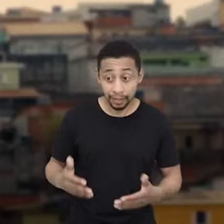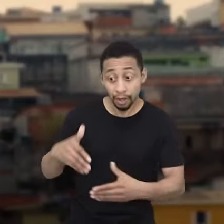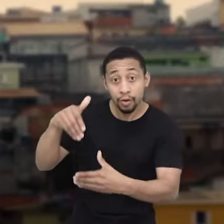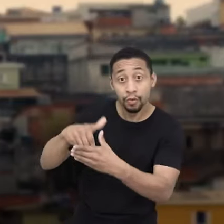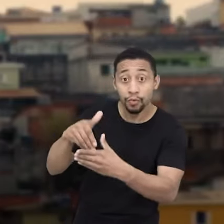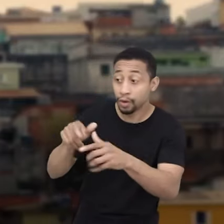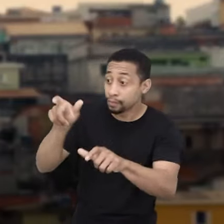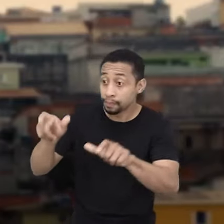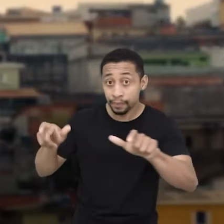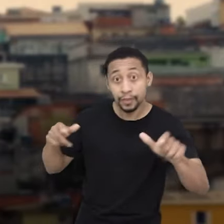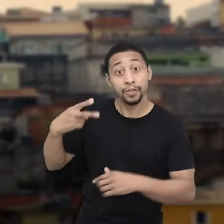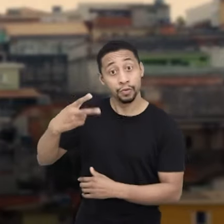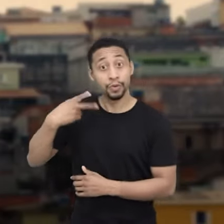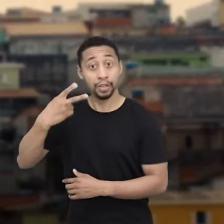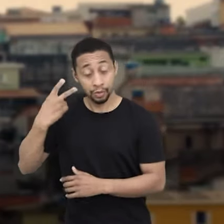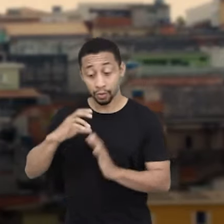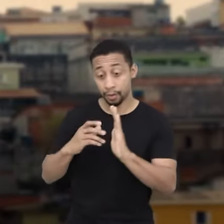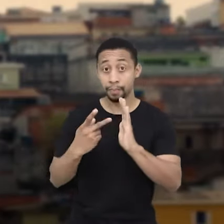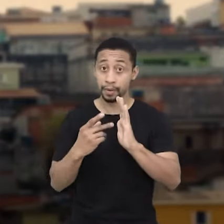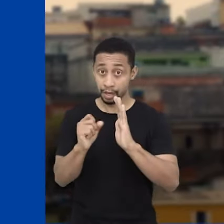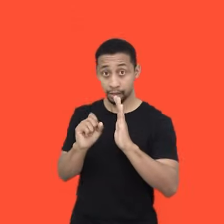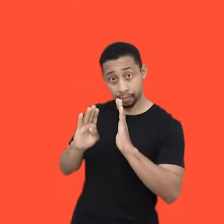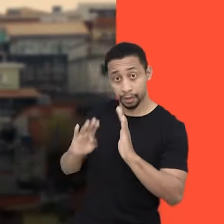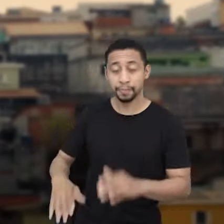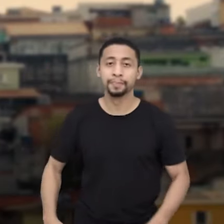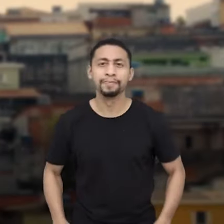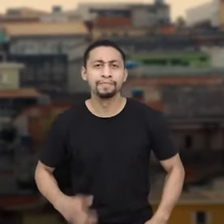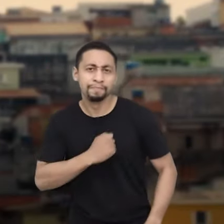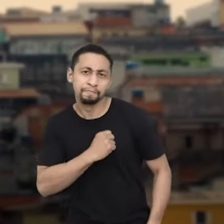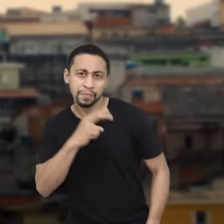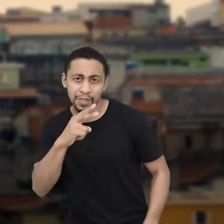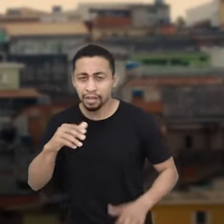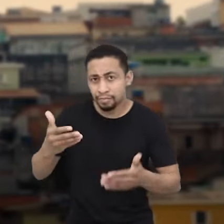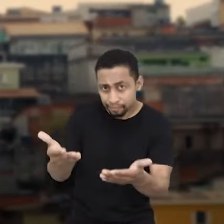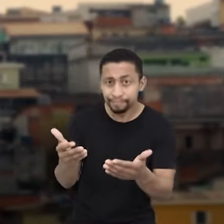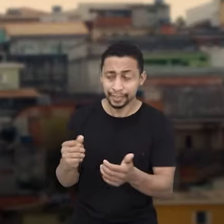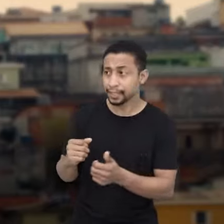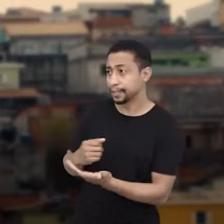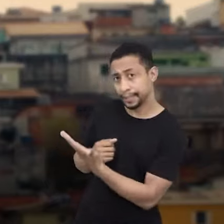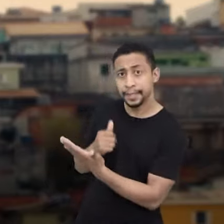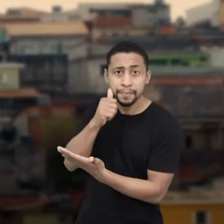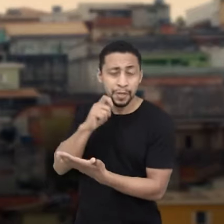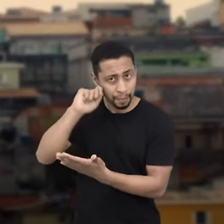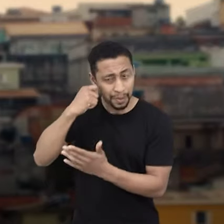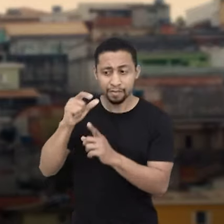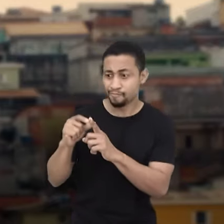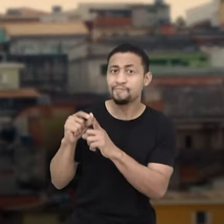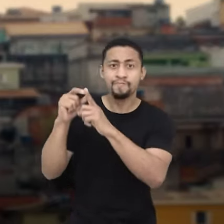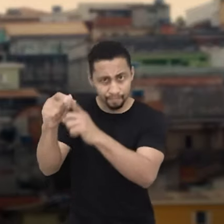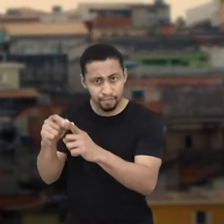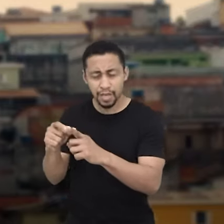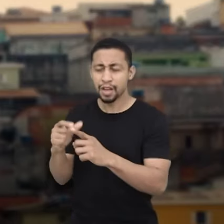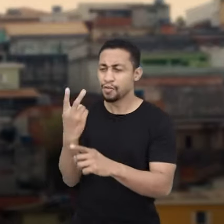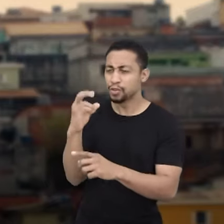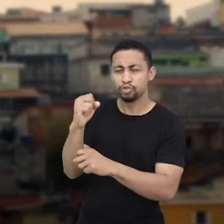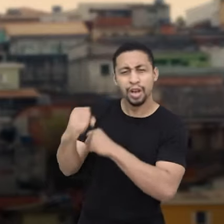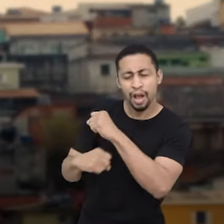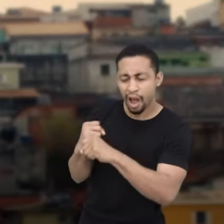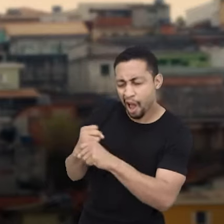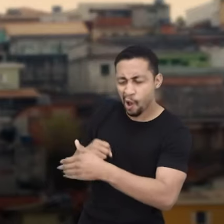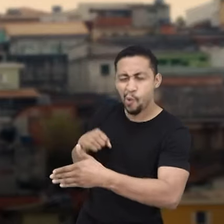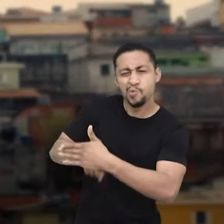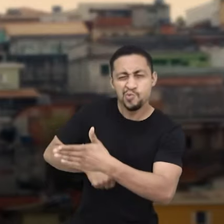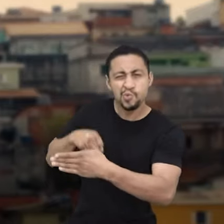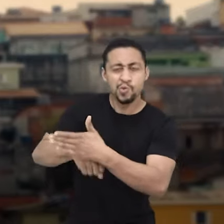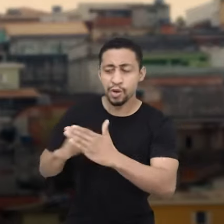Vote nos candidatos a vereador do PSB. Salve quebrada, sujo, sarabaço, mulher, preta, periférica, há mais de 20